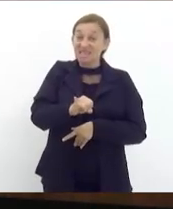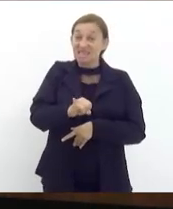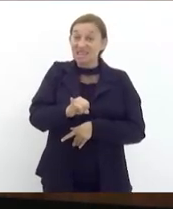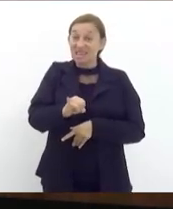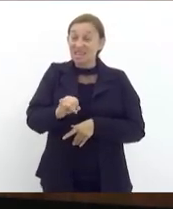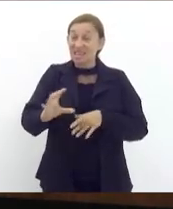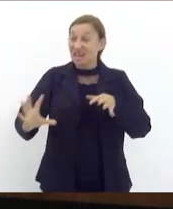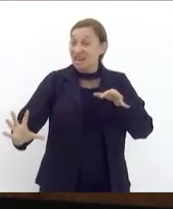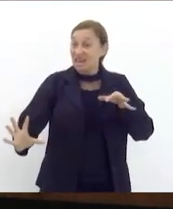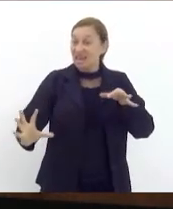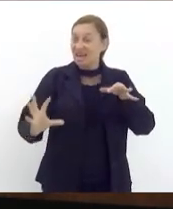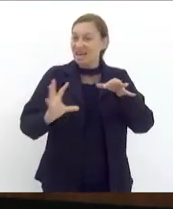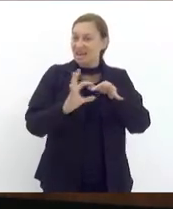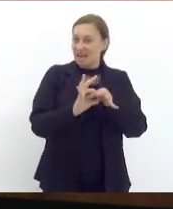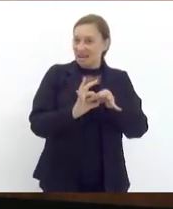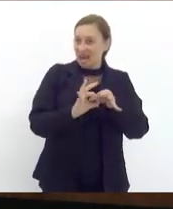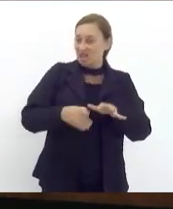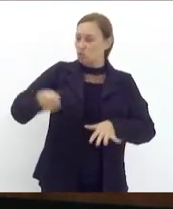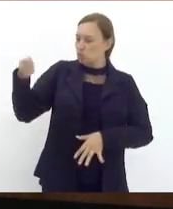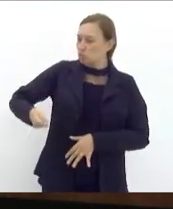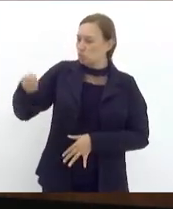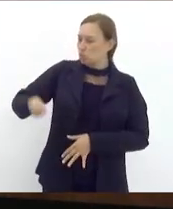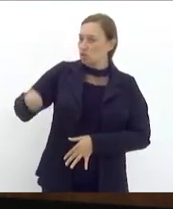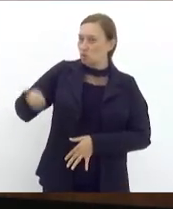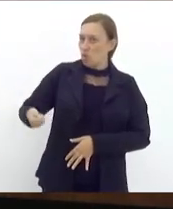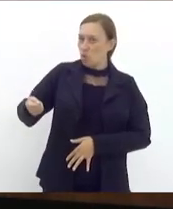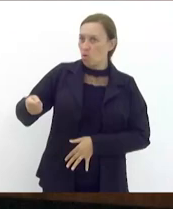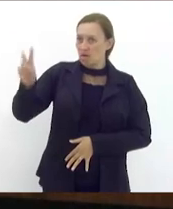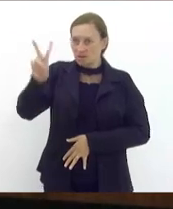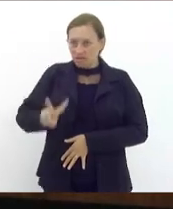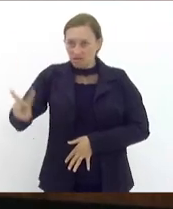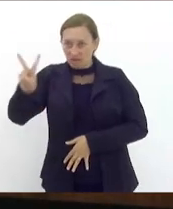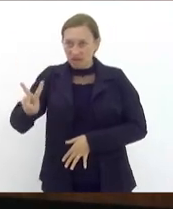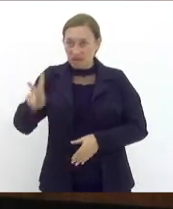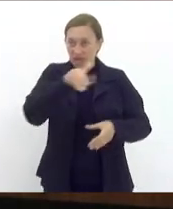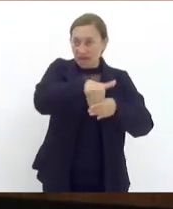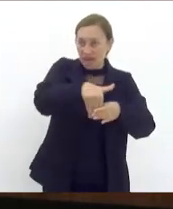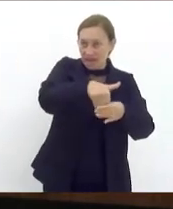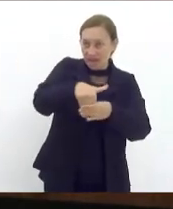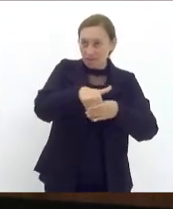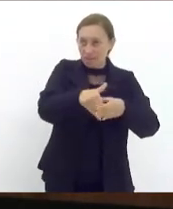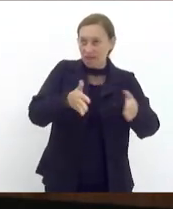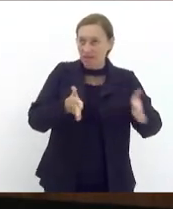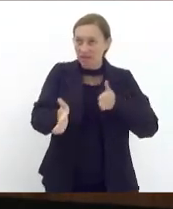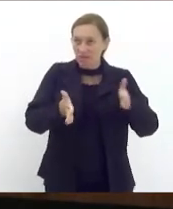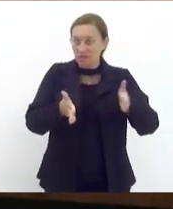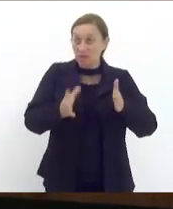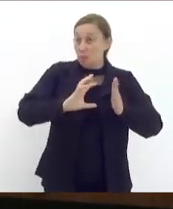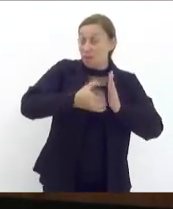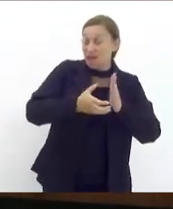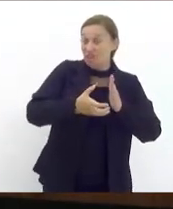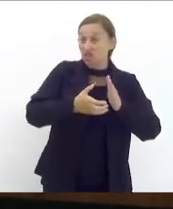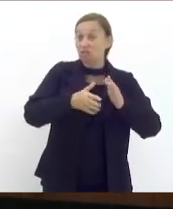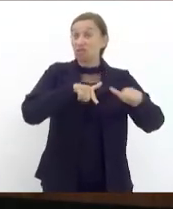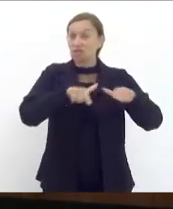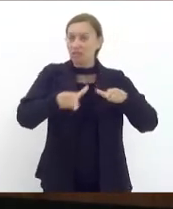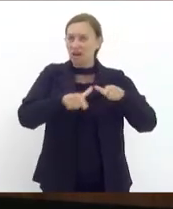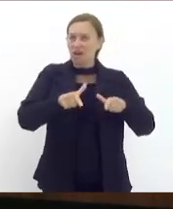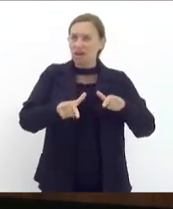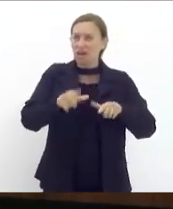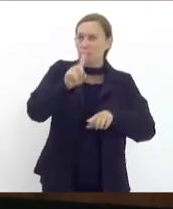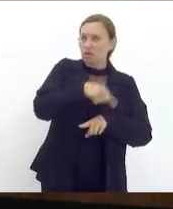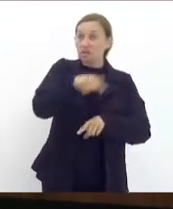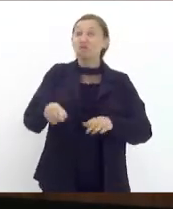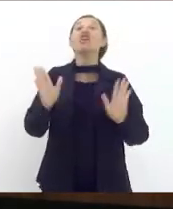o ditador da Venezuela a campanha do partido dos trabalhadores houve uma proibição e agora